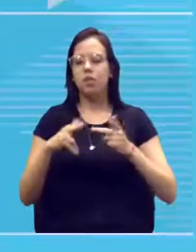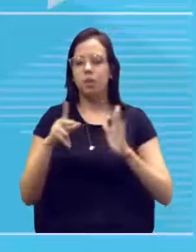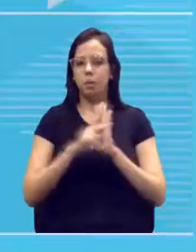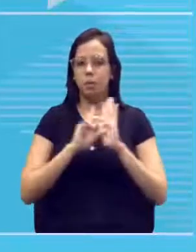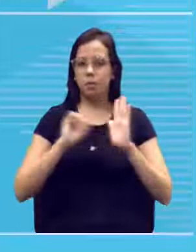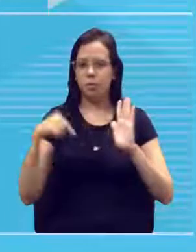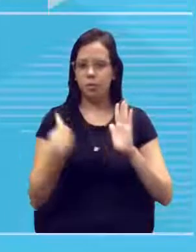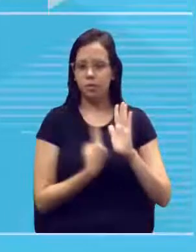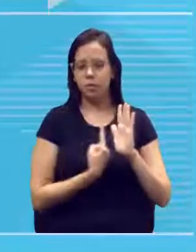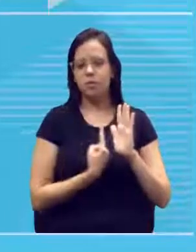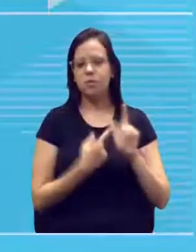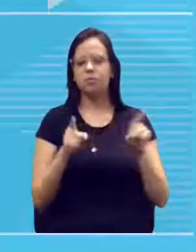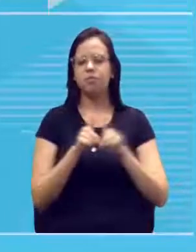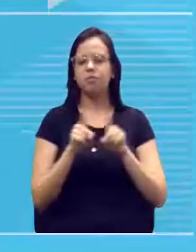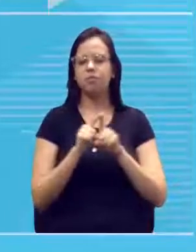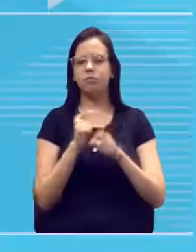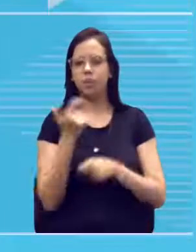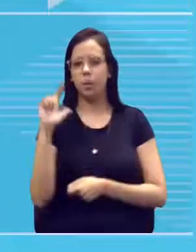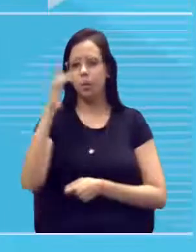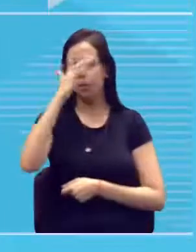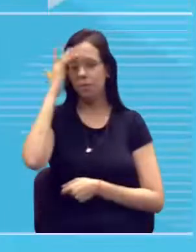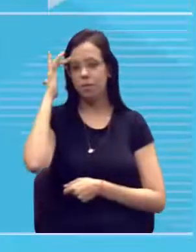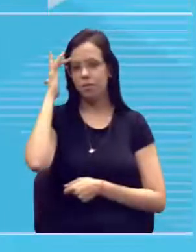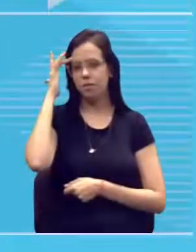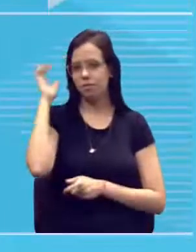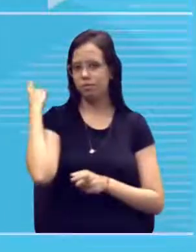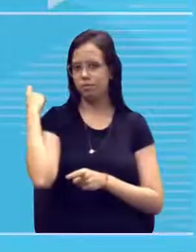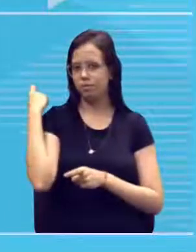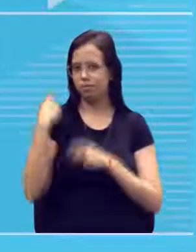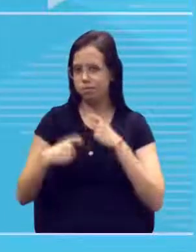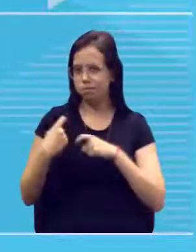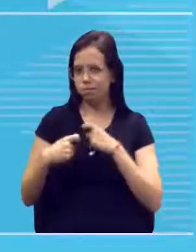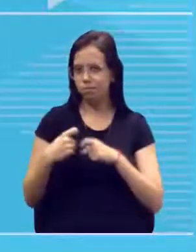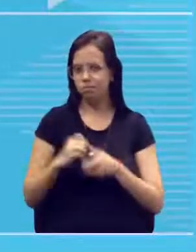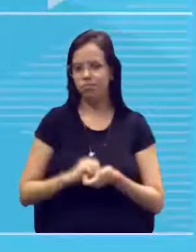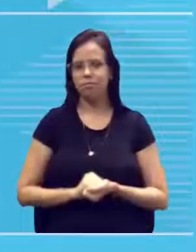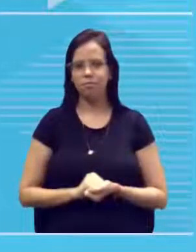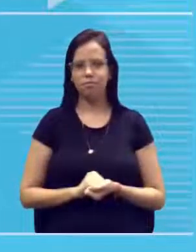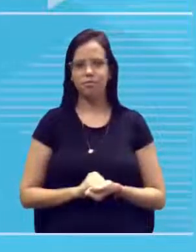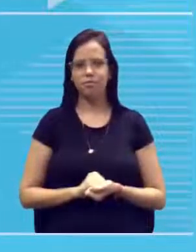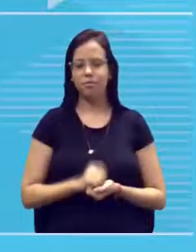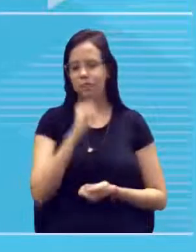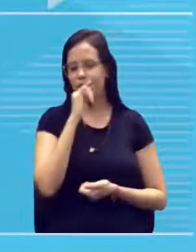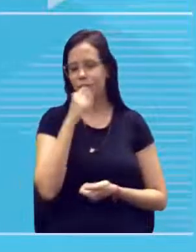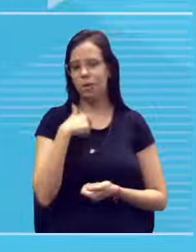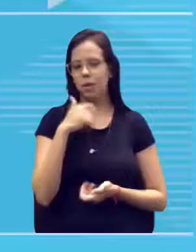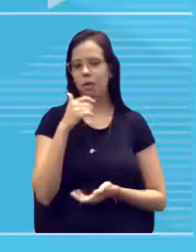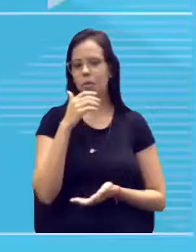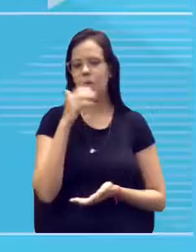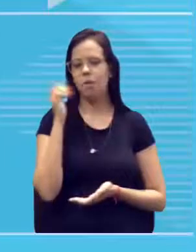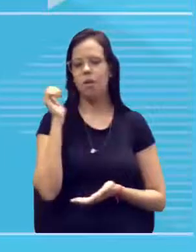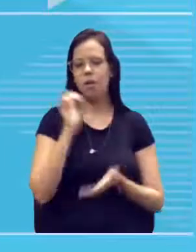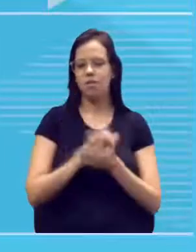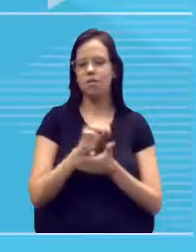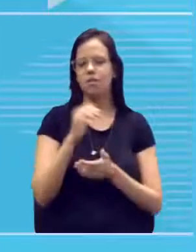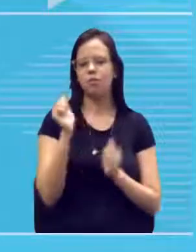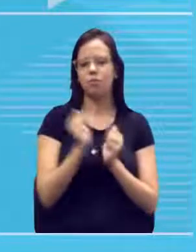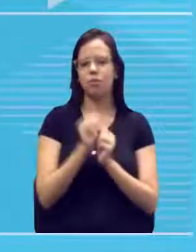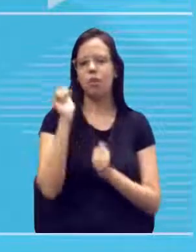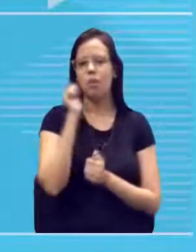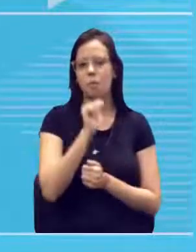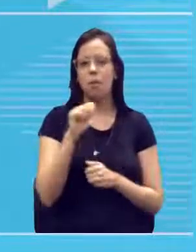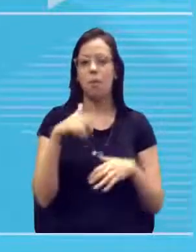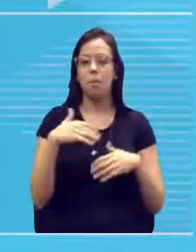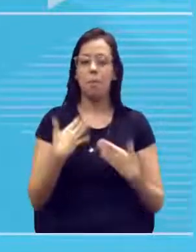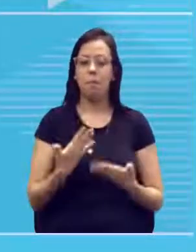o material genético do nosso parceiro sexual, tá? Como assim, ah, me casei com a Mariazinha. Então, meus